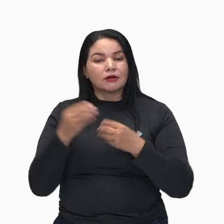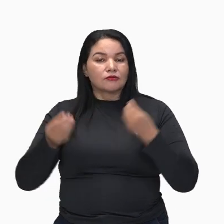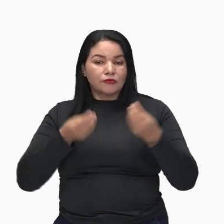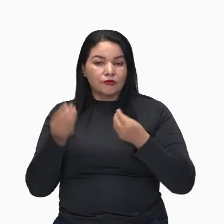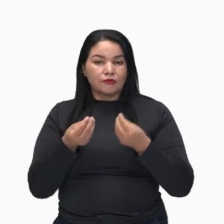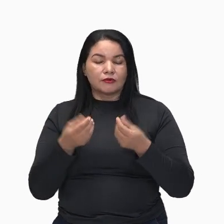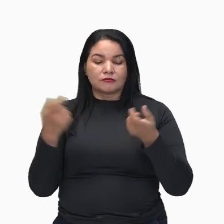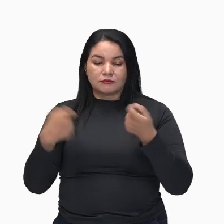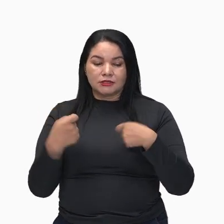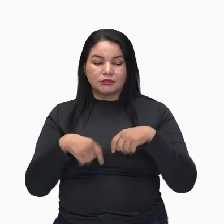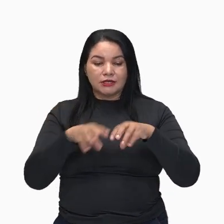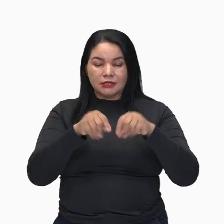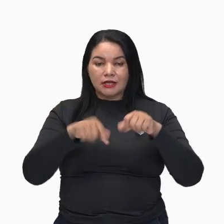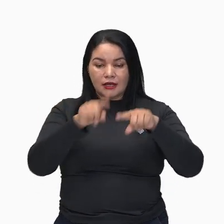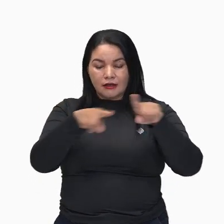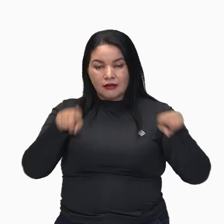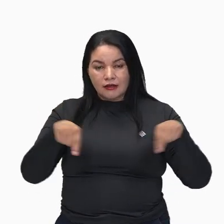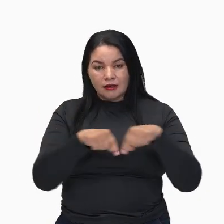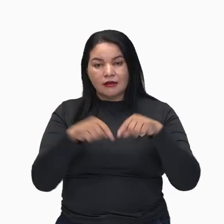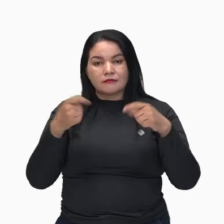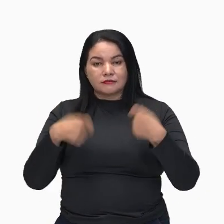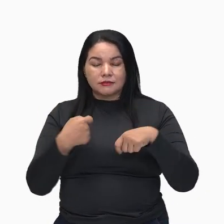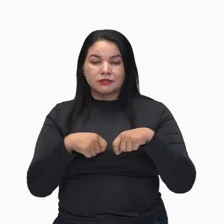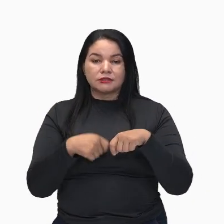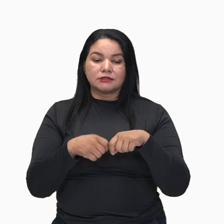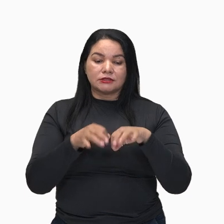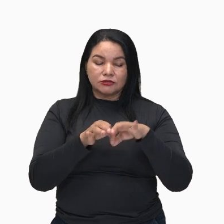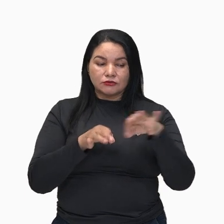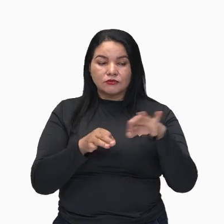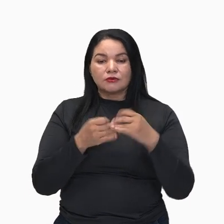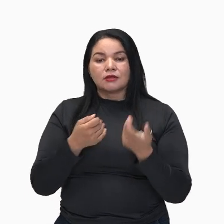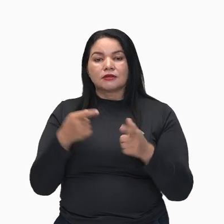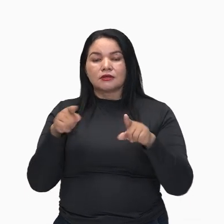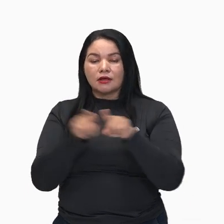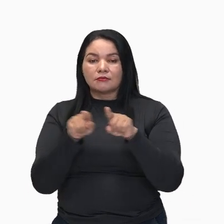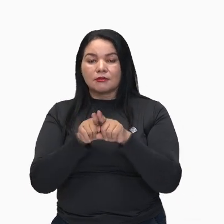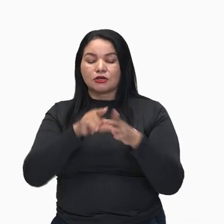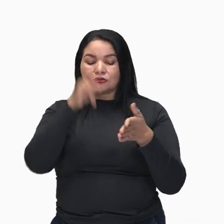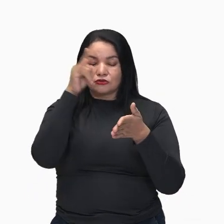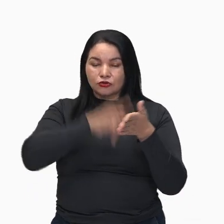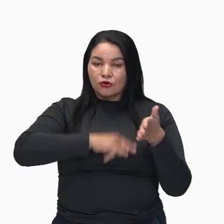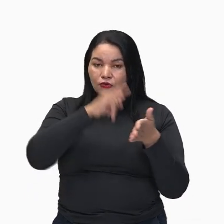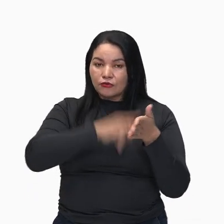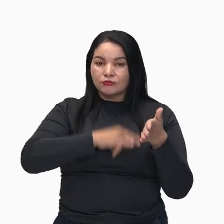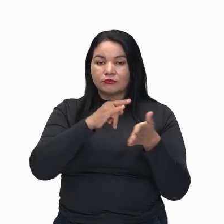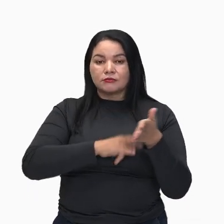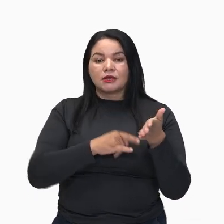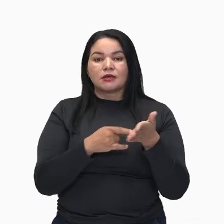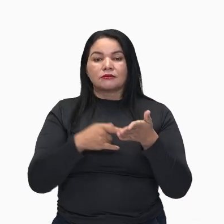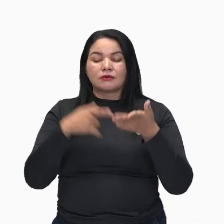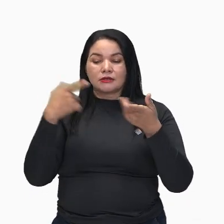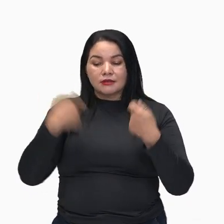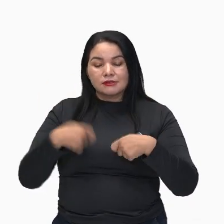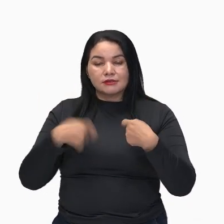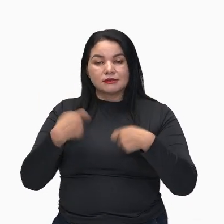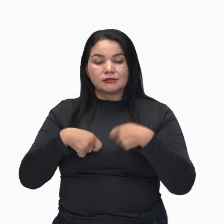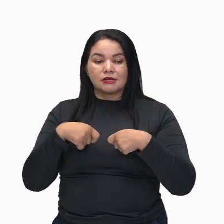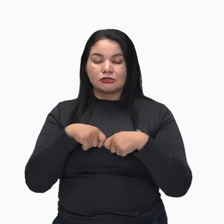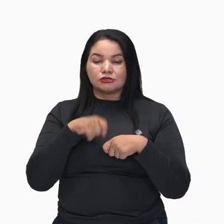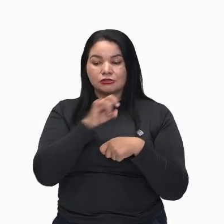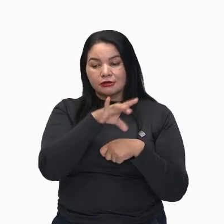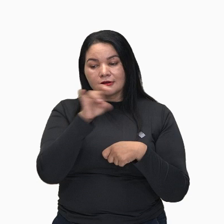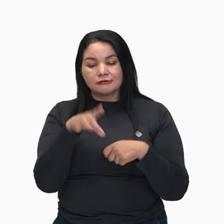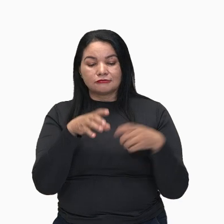e a visita periódica de agentes de governo que documentem as necessidades necessidade de cada grupo. Isso daí é uma forma de